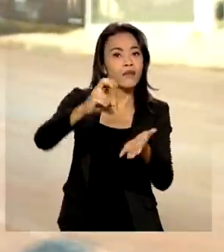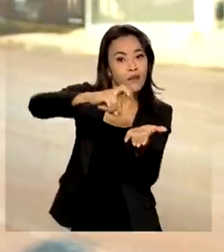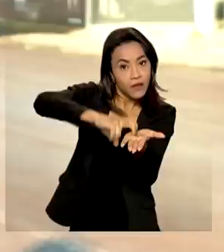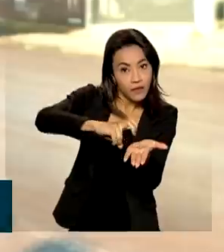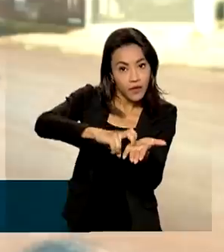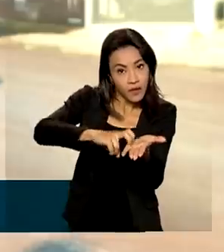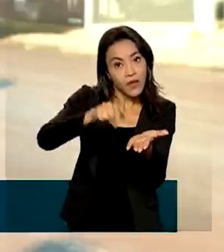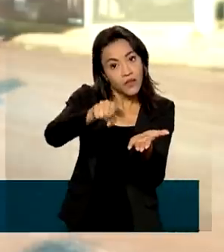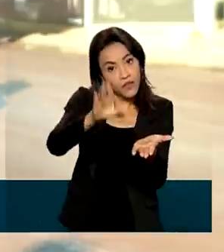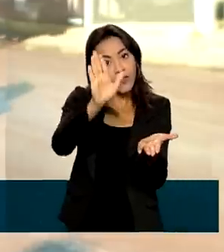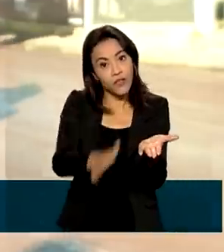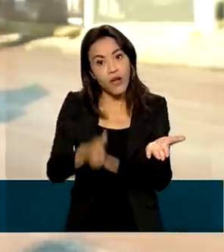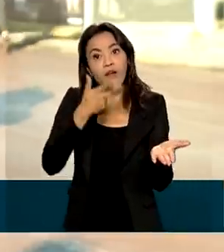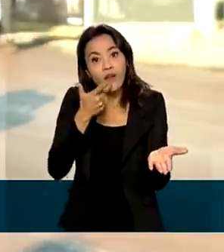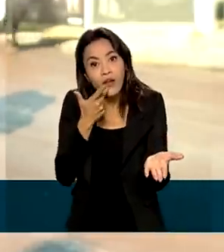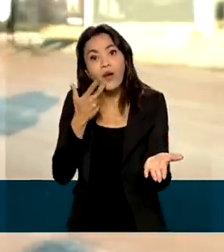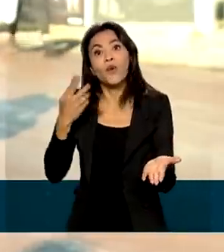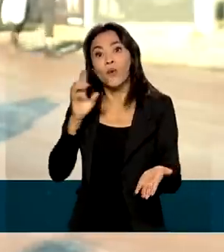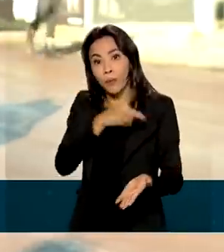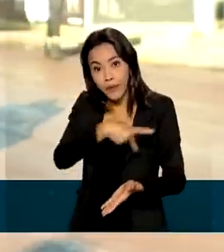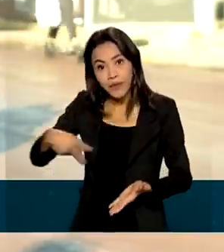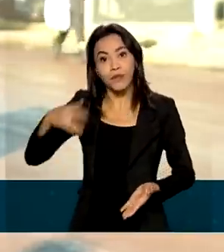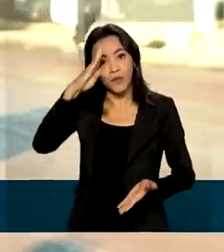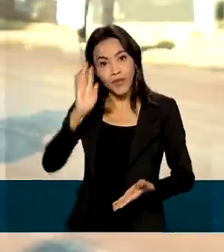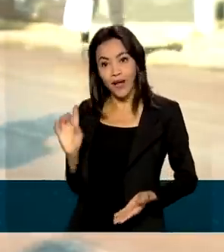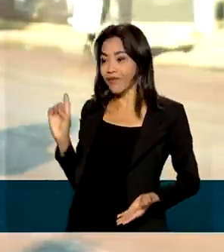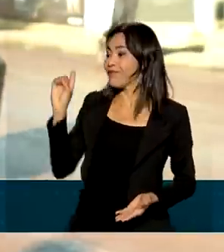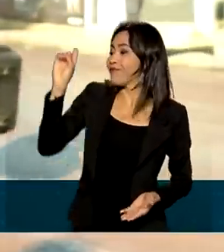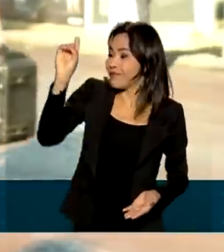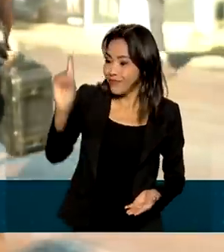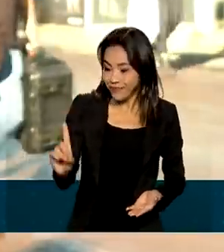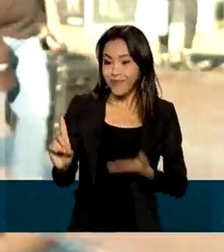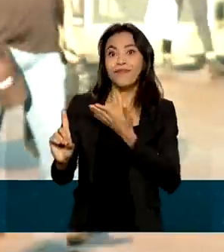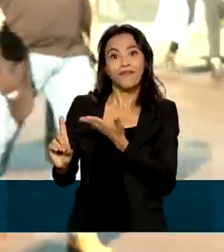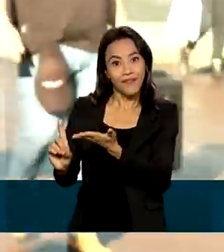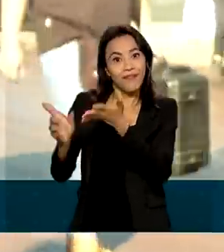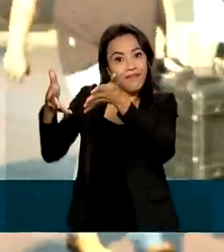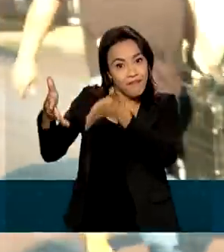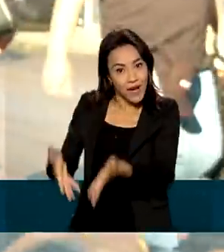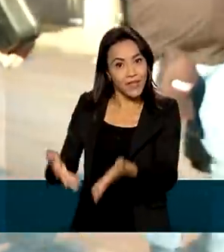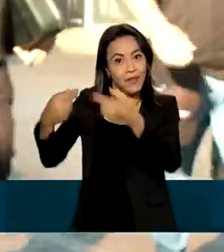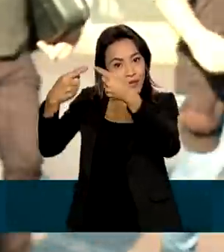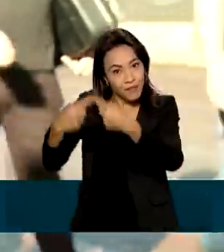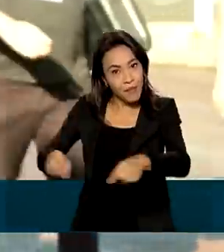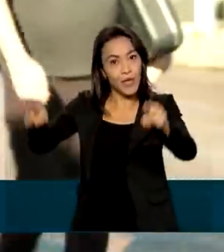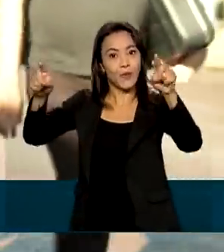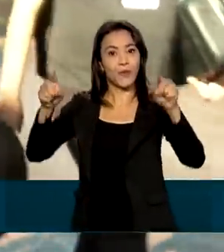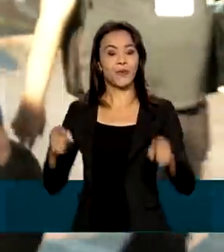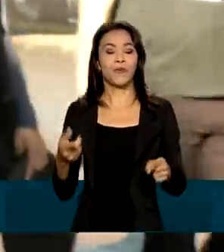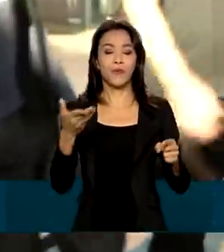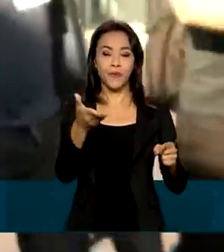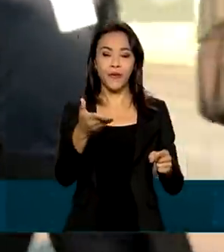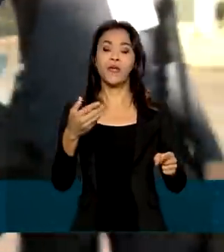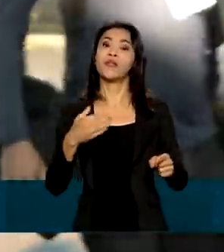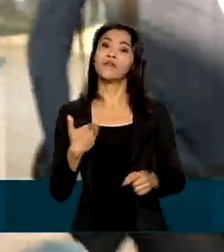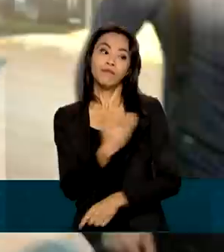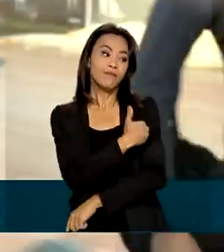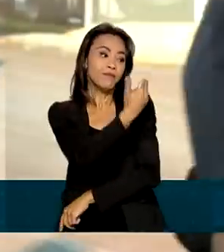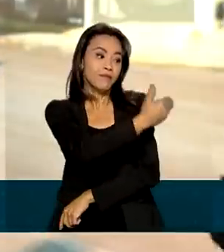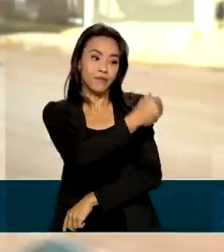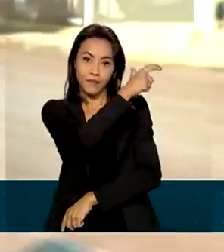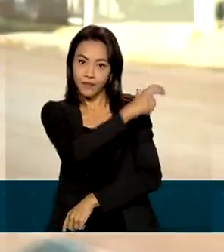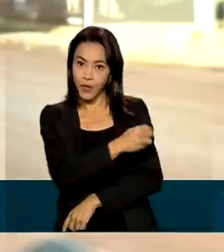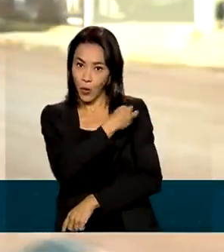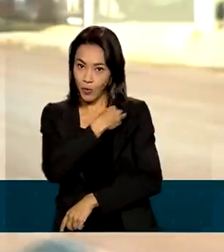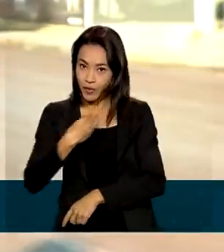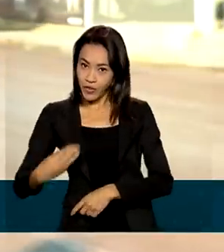E como você disse, o presidente Jair Bolsonaro vai participar da cerimônia de abertura, juntamente com o ministro Marcos